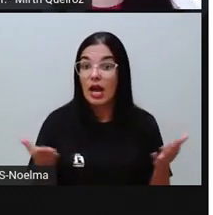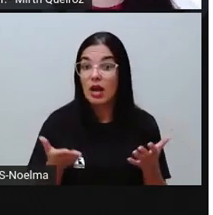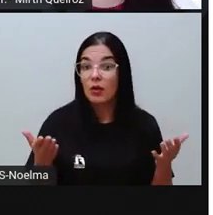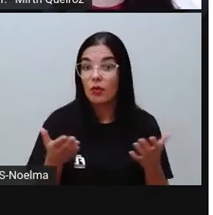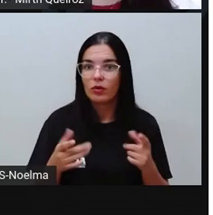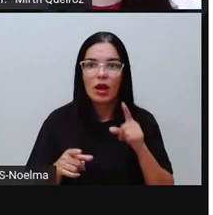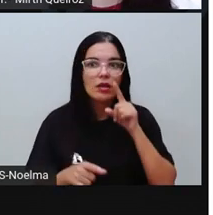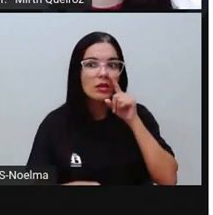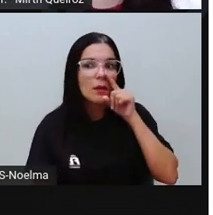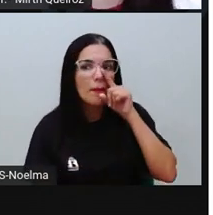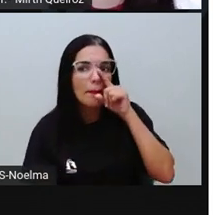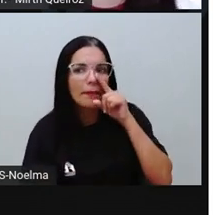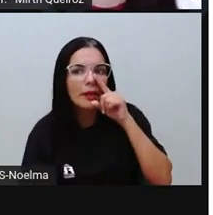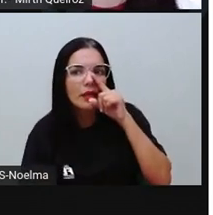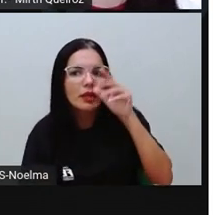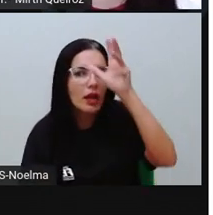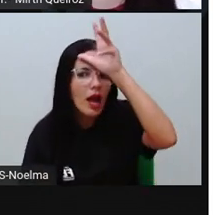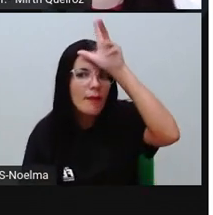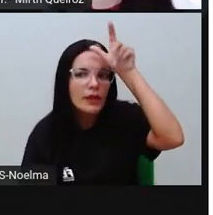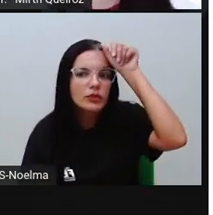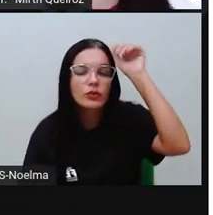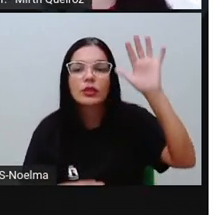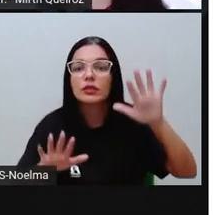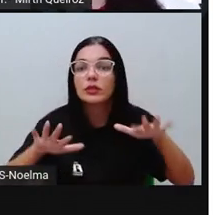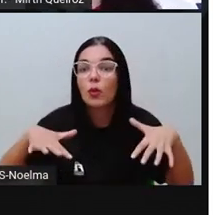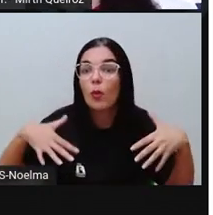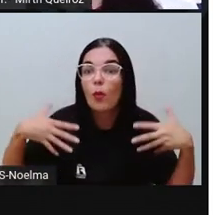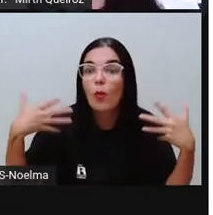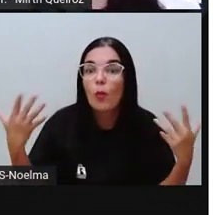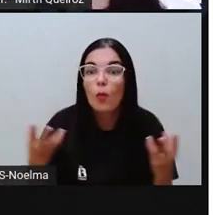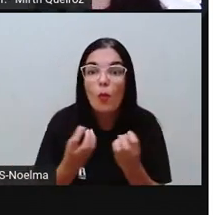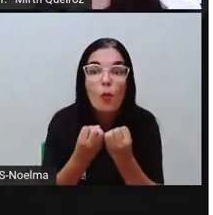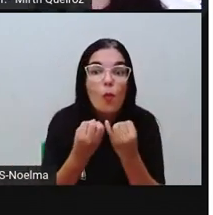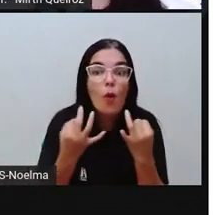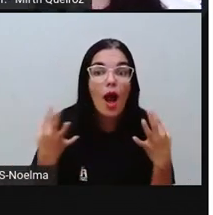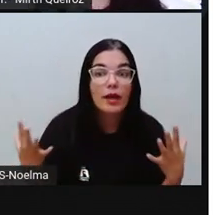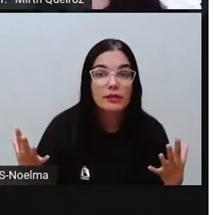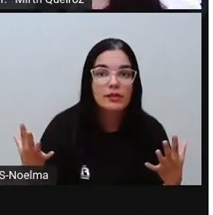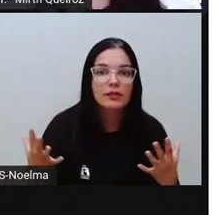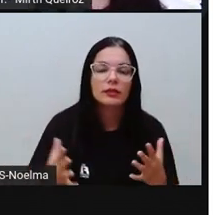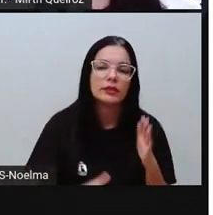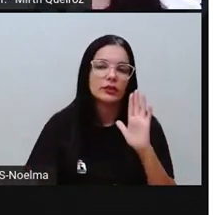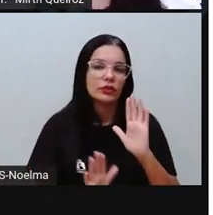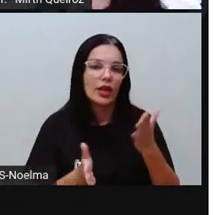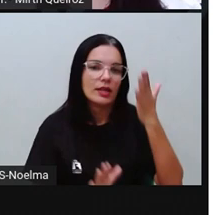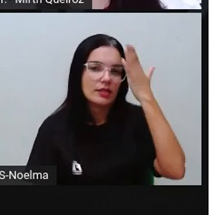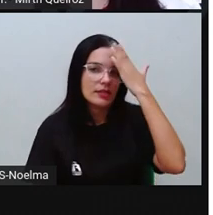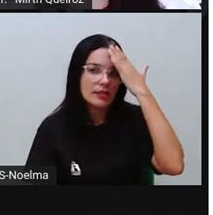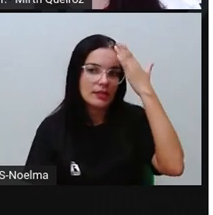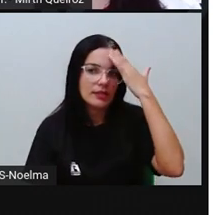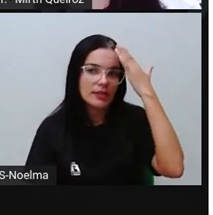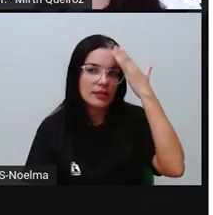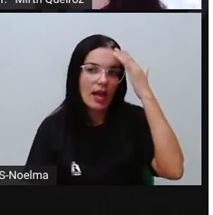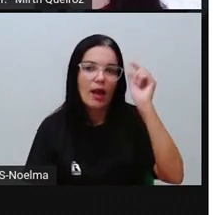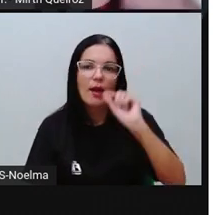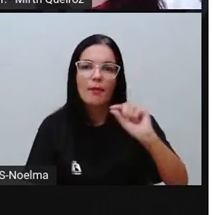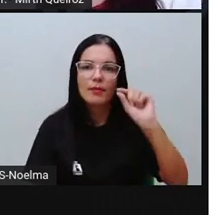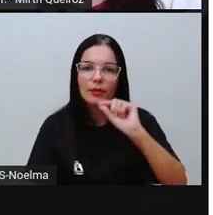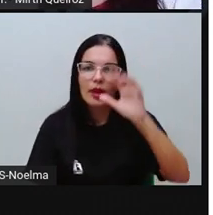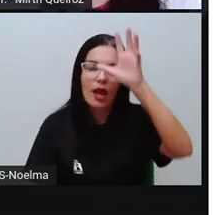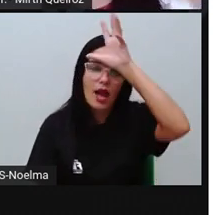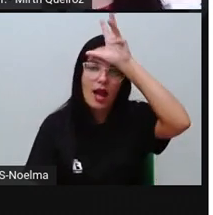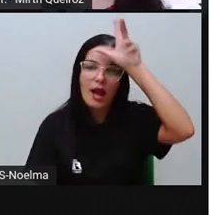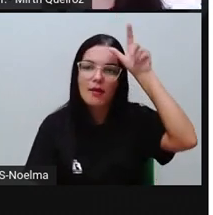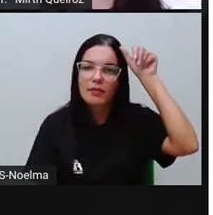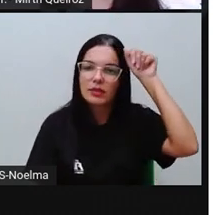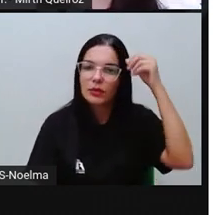E as ameaças à Amazônia? Pois é, a gente sabe que a Amazônia, ela é muito importante para a gente, porém, ela vem